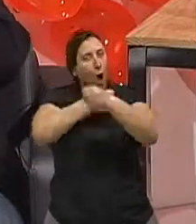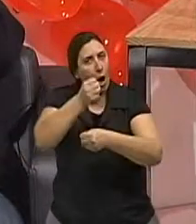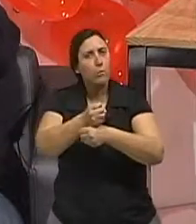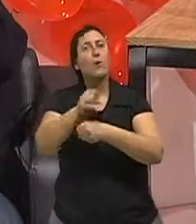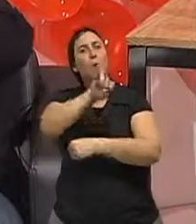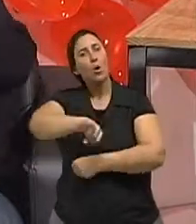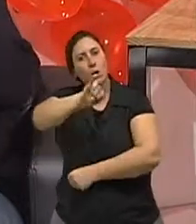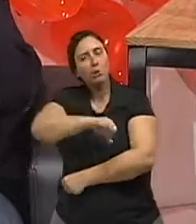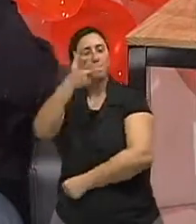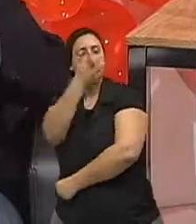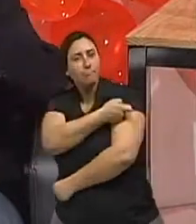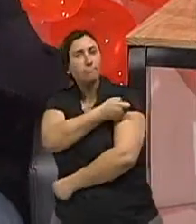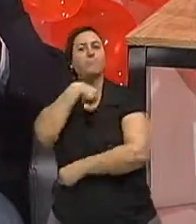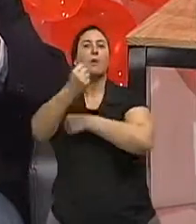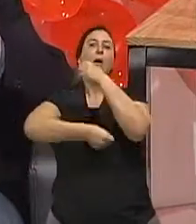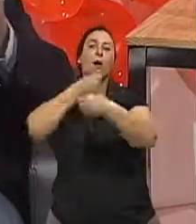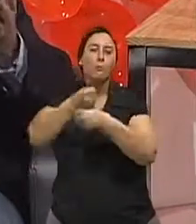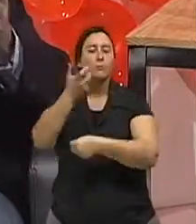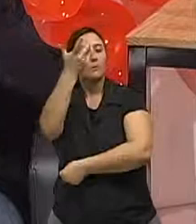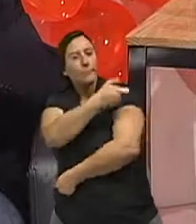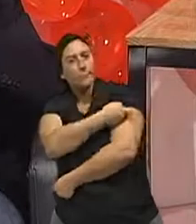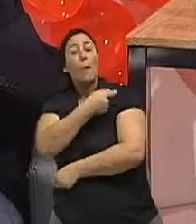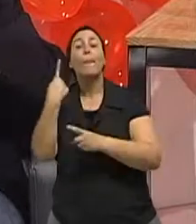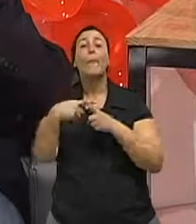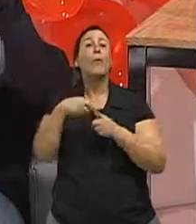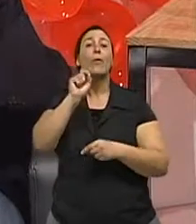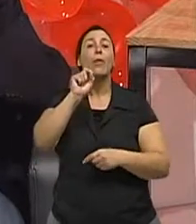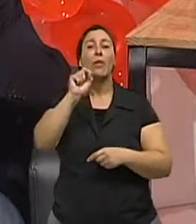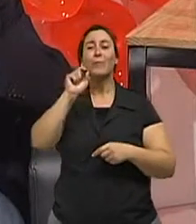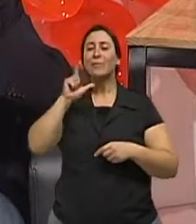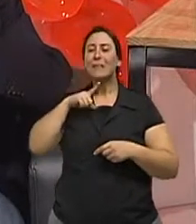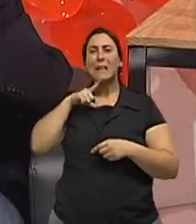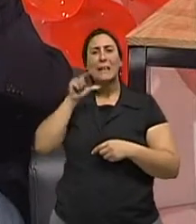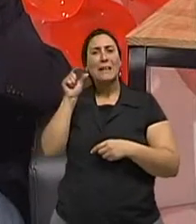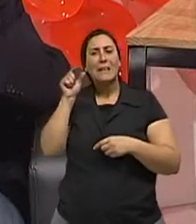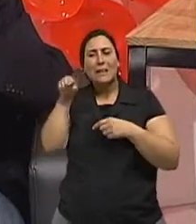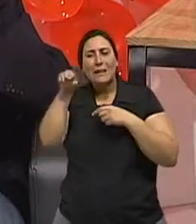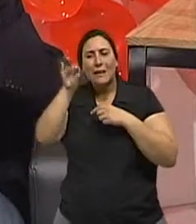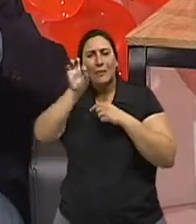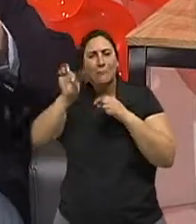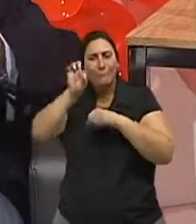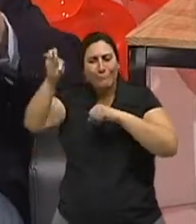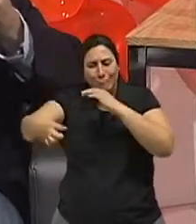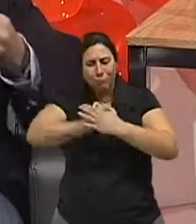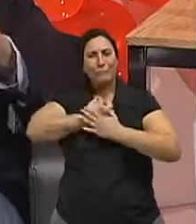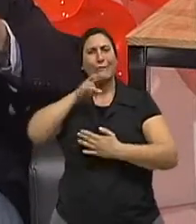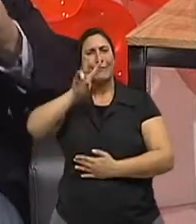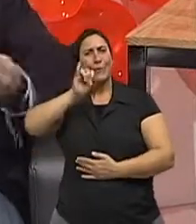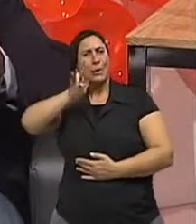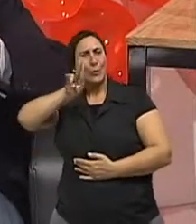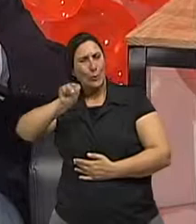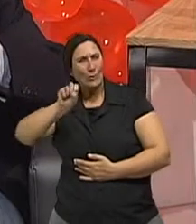atualizada, porque o vírus tem como característica sofrer mutação. Ah, ok. Ele se modifica